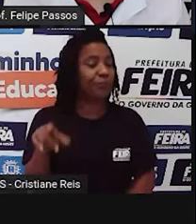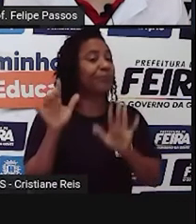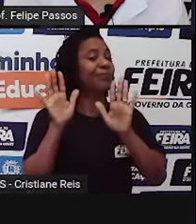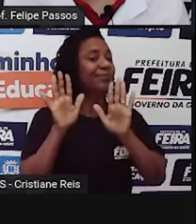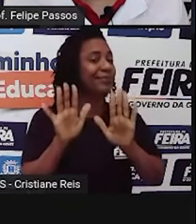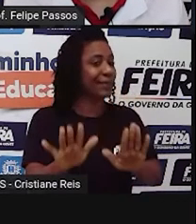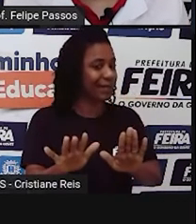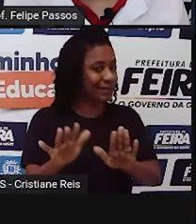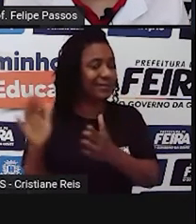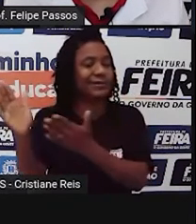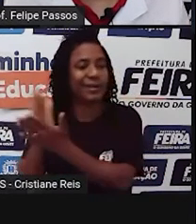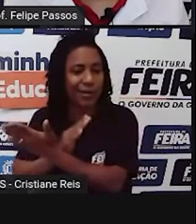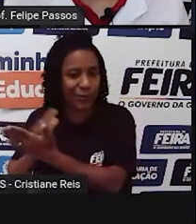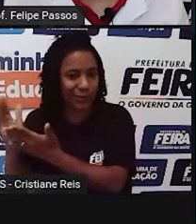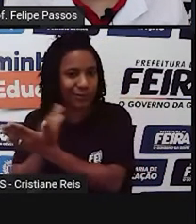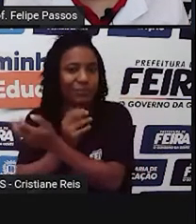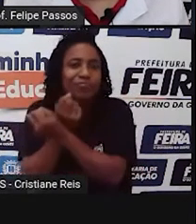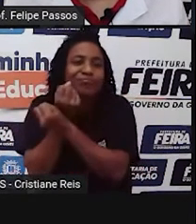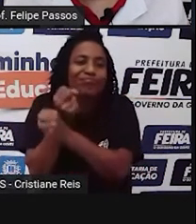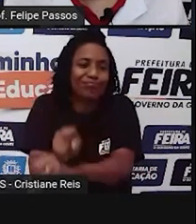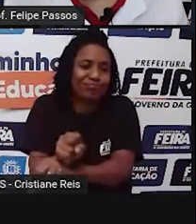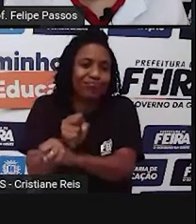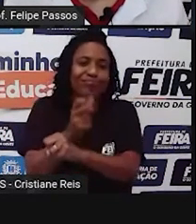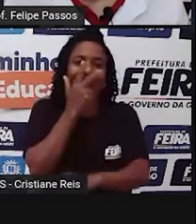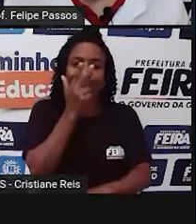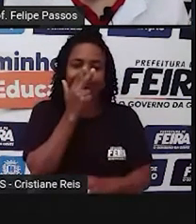muitas situações de escravidão.